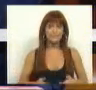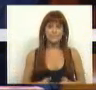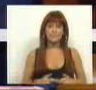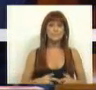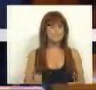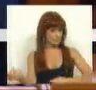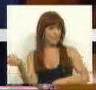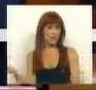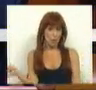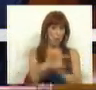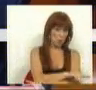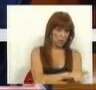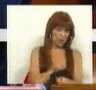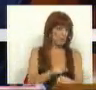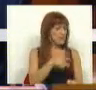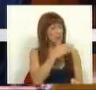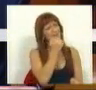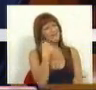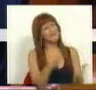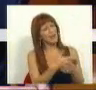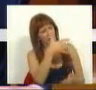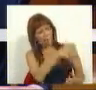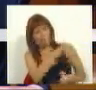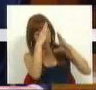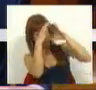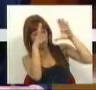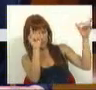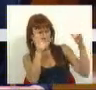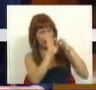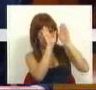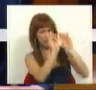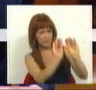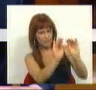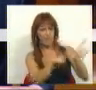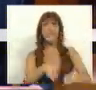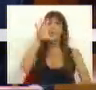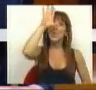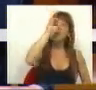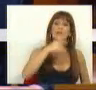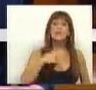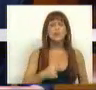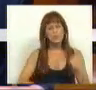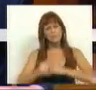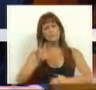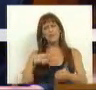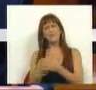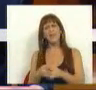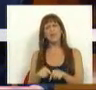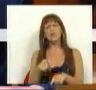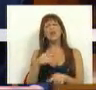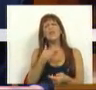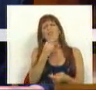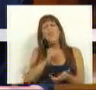Em contrapartida, apenas para satisfazer um preconceito ideológico sobre a educação, o Governo faz regressar aos velhos